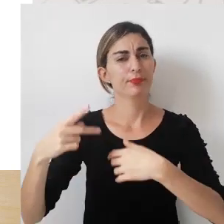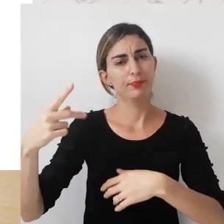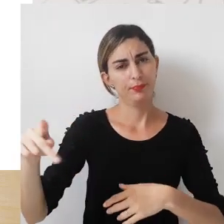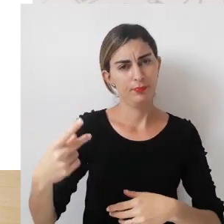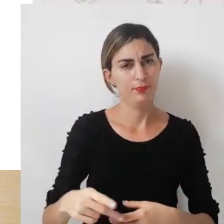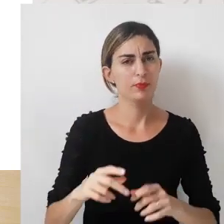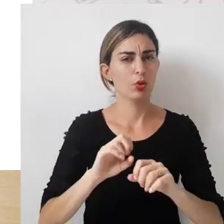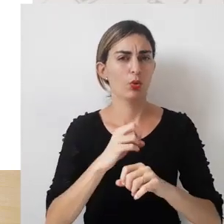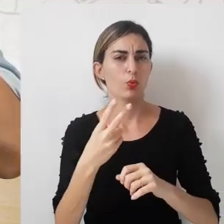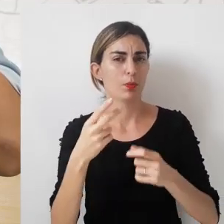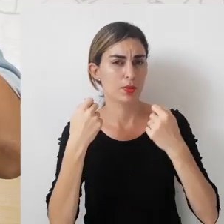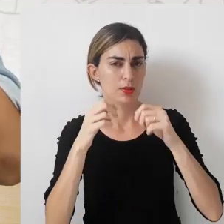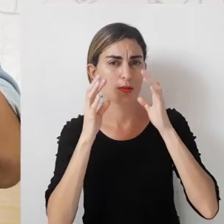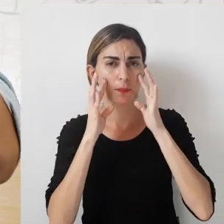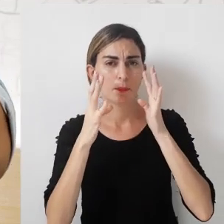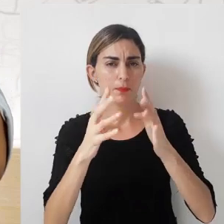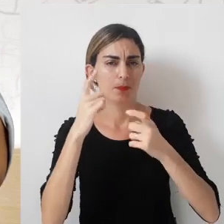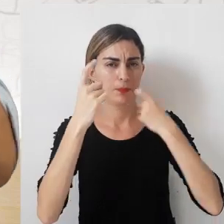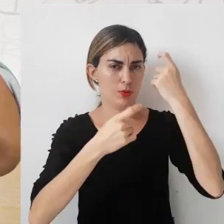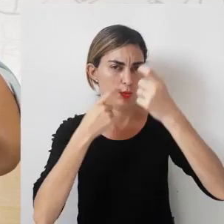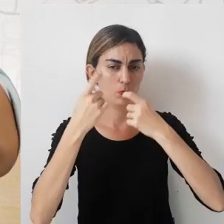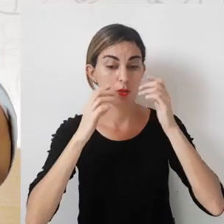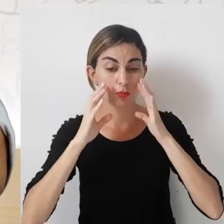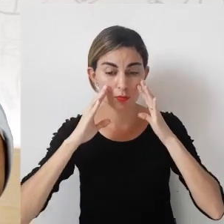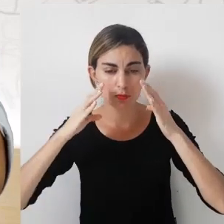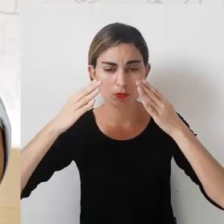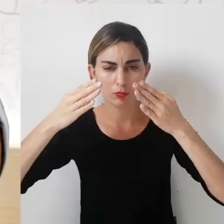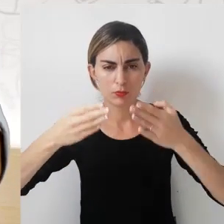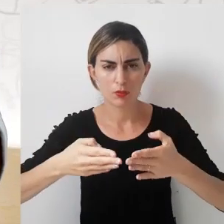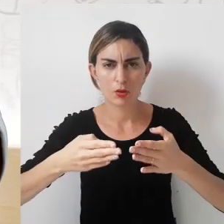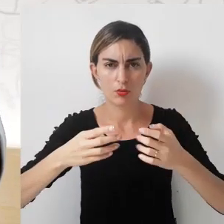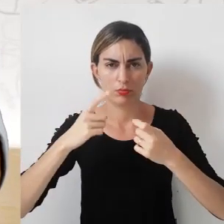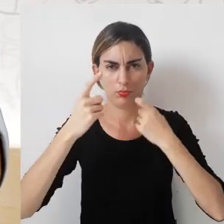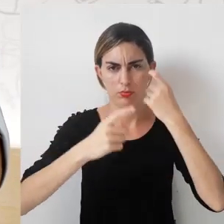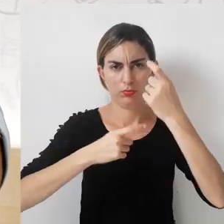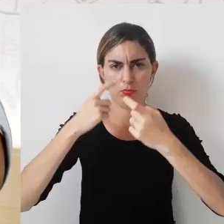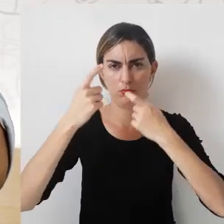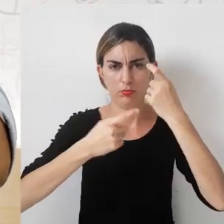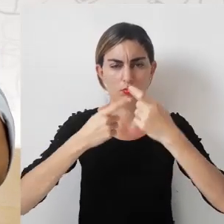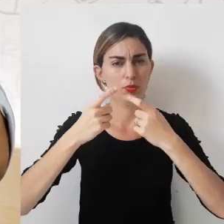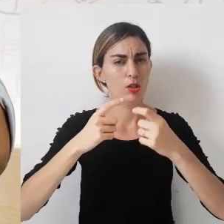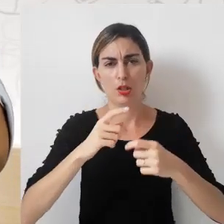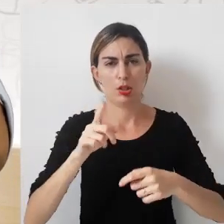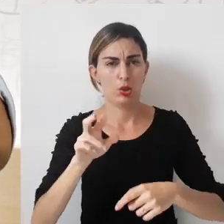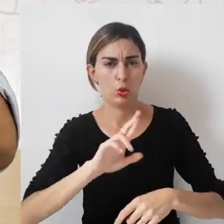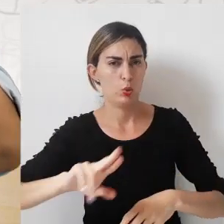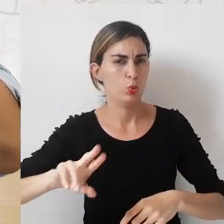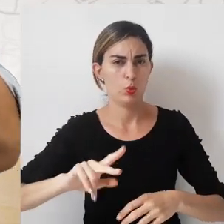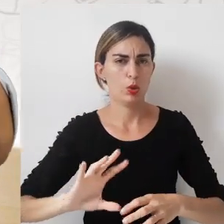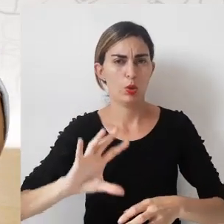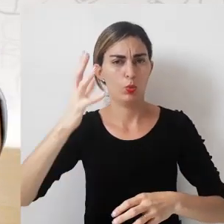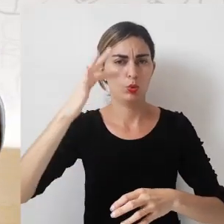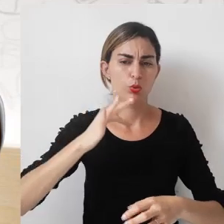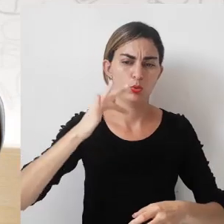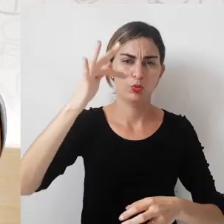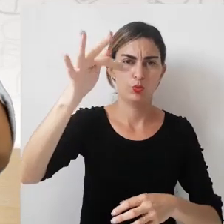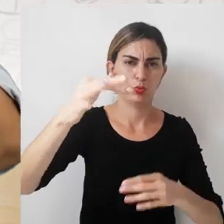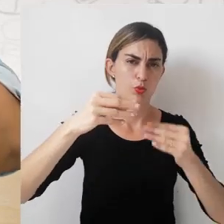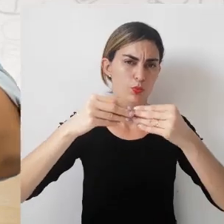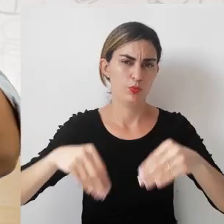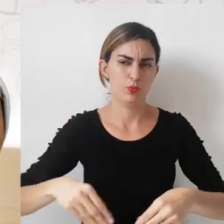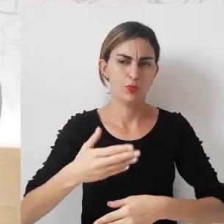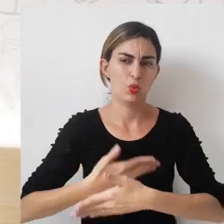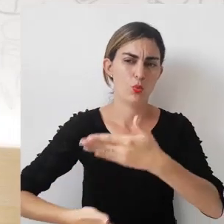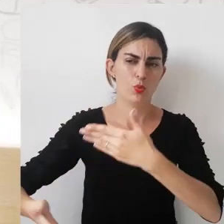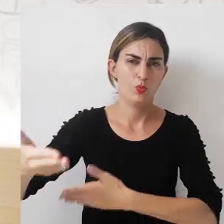por ele. Ou seja, esteja muito preocupado com isso, focado com esta condição, para que não aconteça, no futuro,